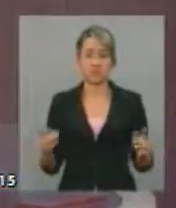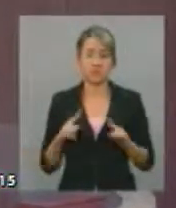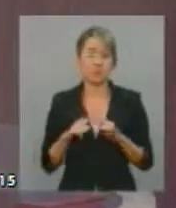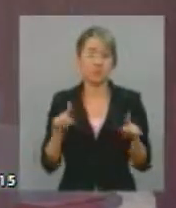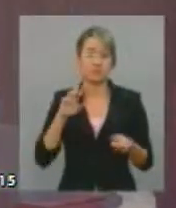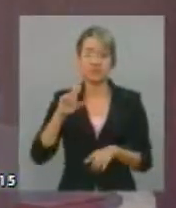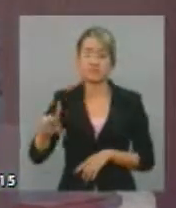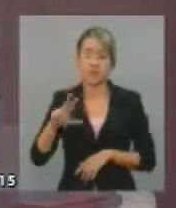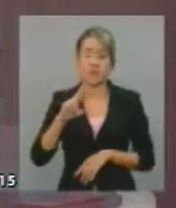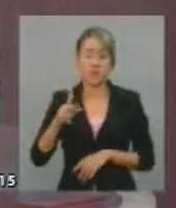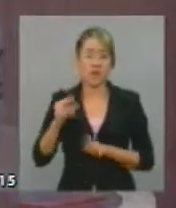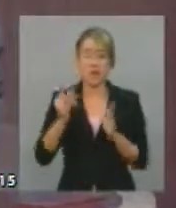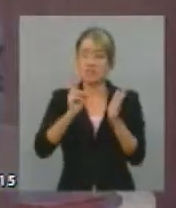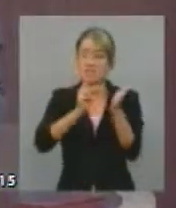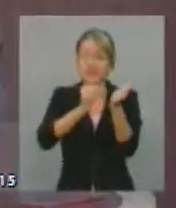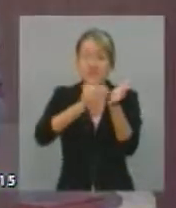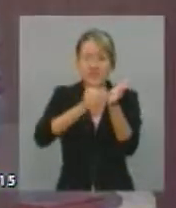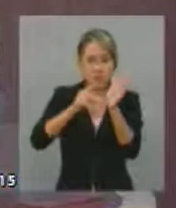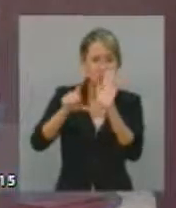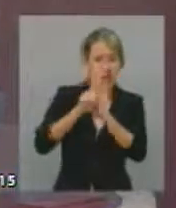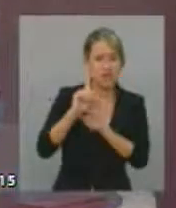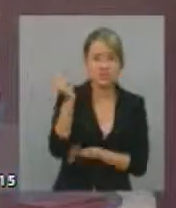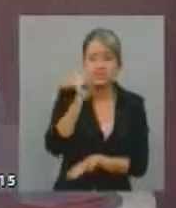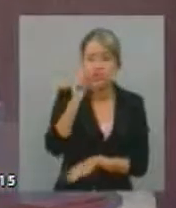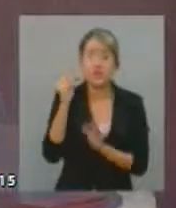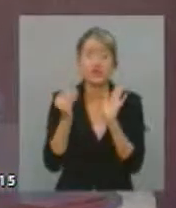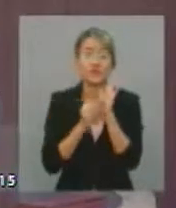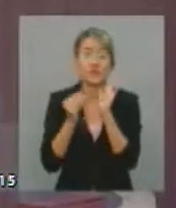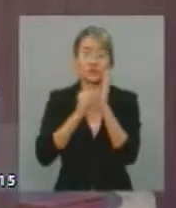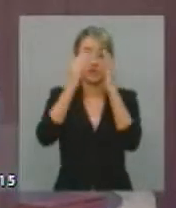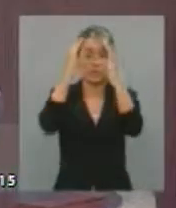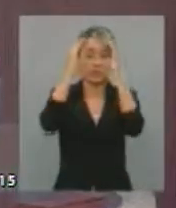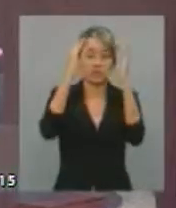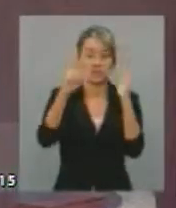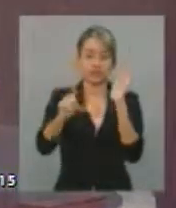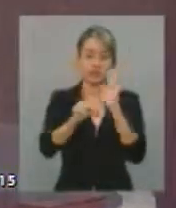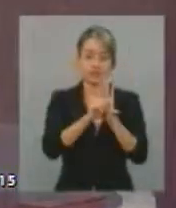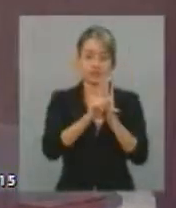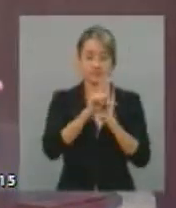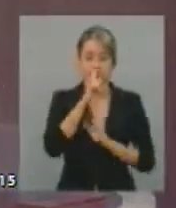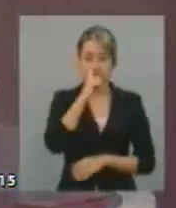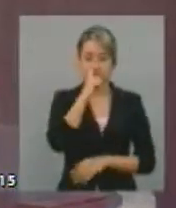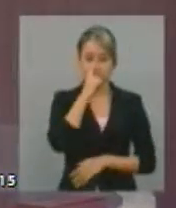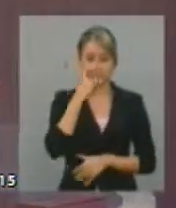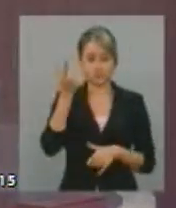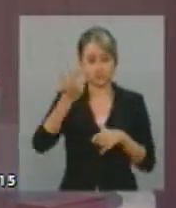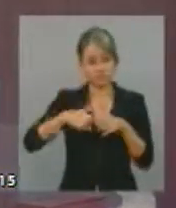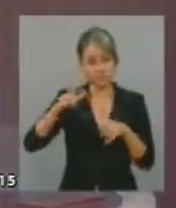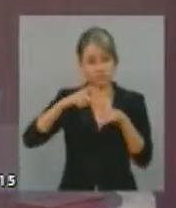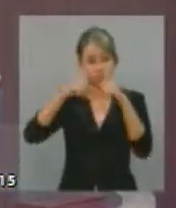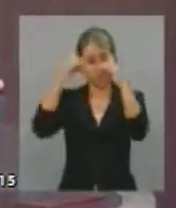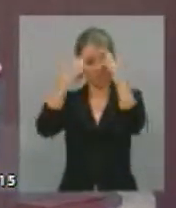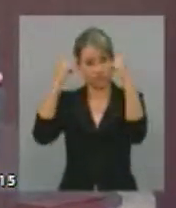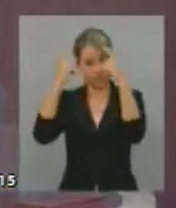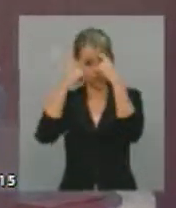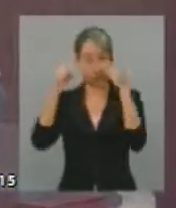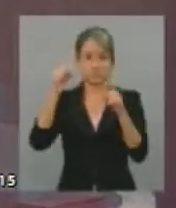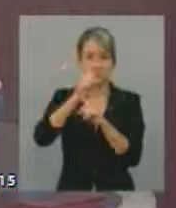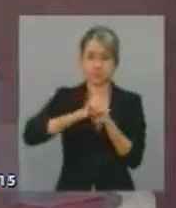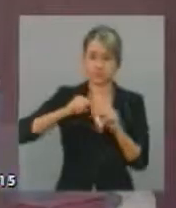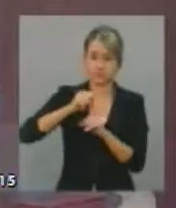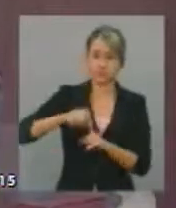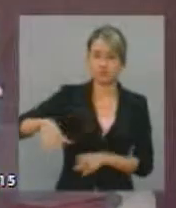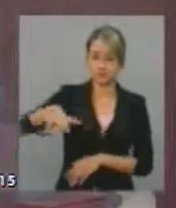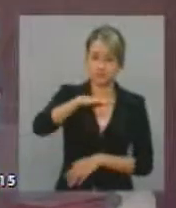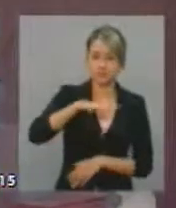abandonadas no resto do mundo de simplesmente aumentar a lei penal. Meus amigos, se o problema da violência na sociedade fosse um problema de